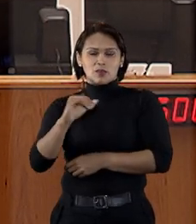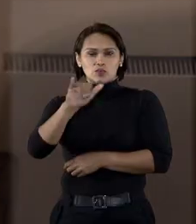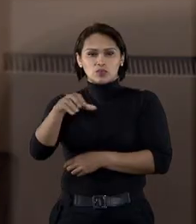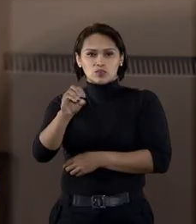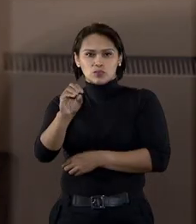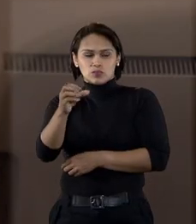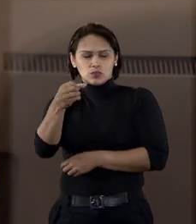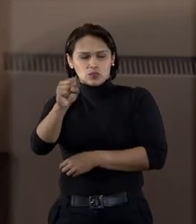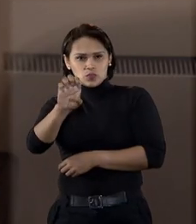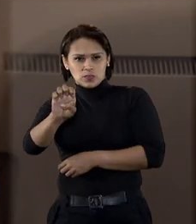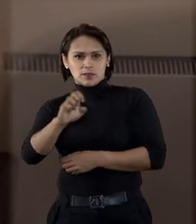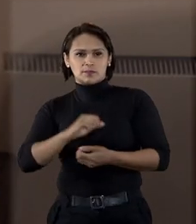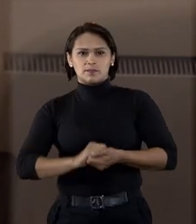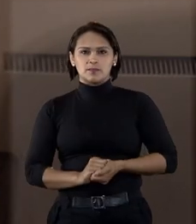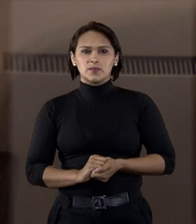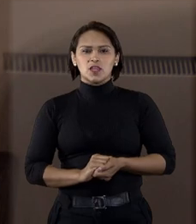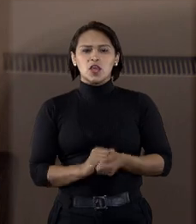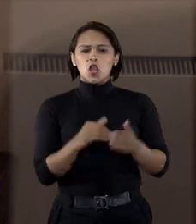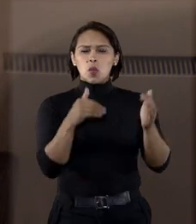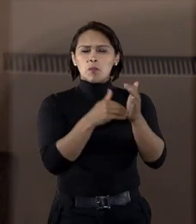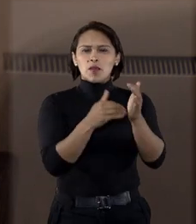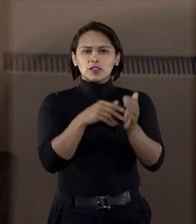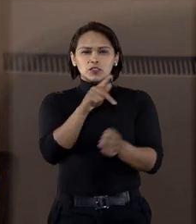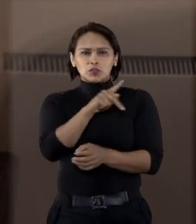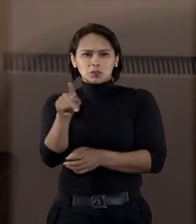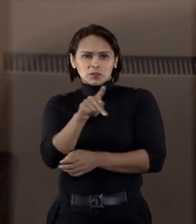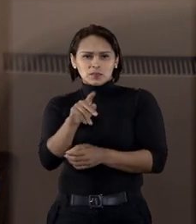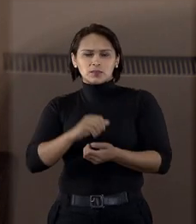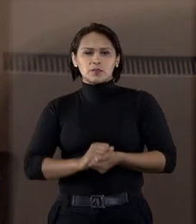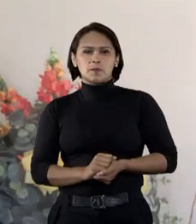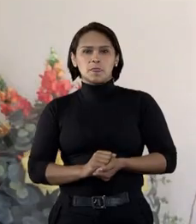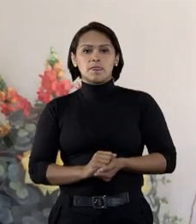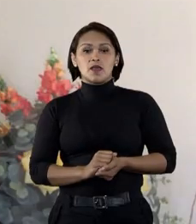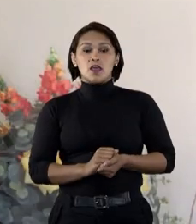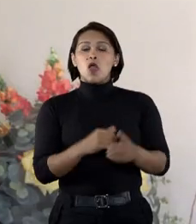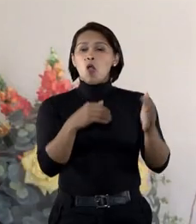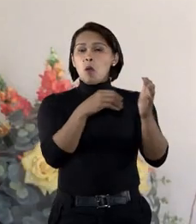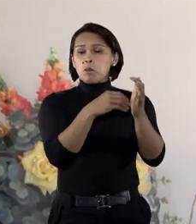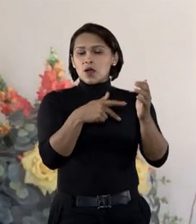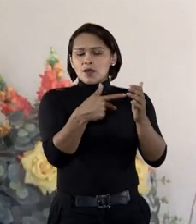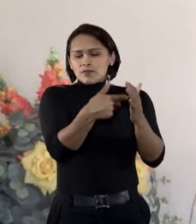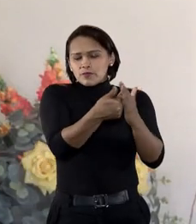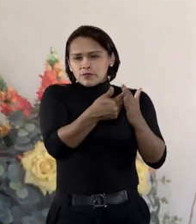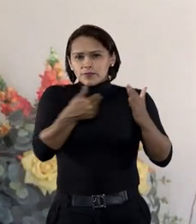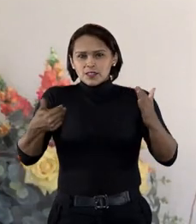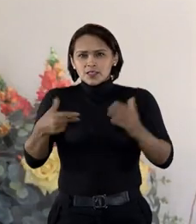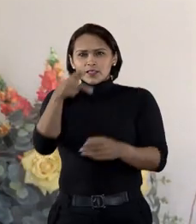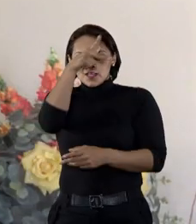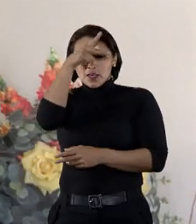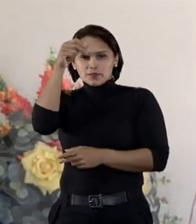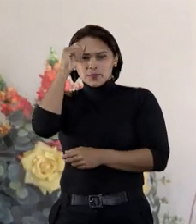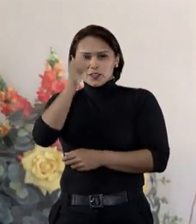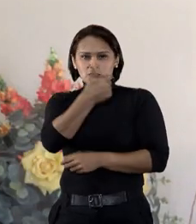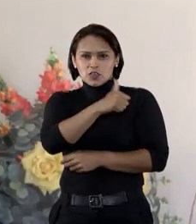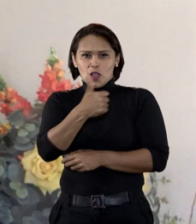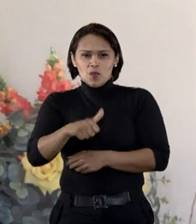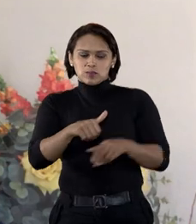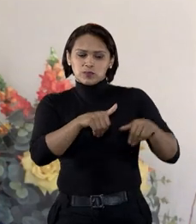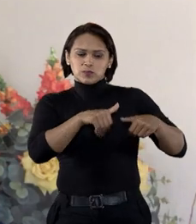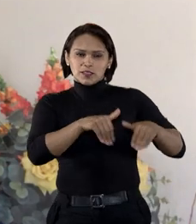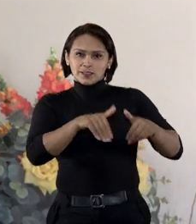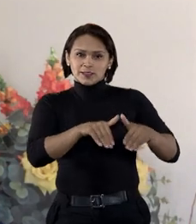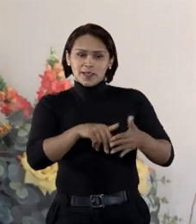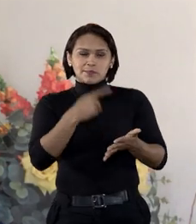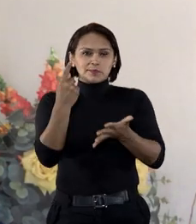Maranhão, José Ribamar Leite de Araújo, do Partido Progressista. O político foi afastado do cargo do dia 11 de setembro no